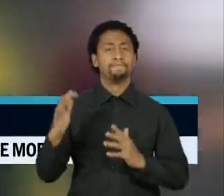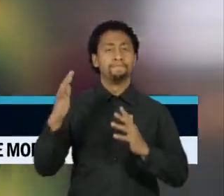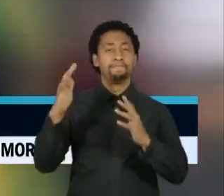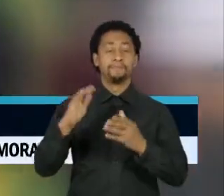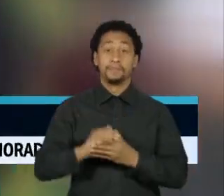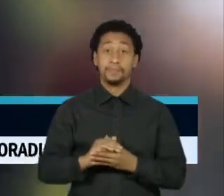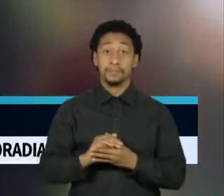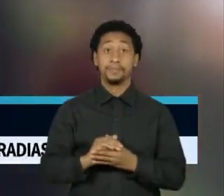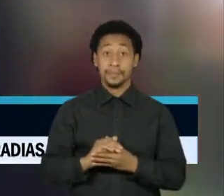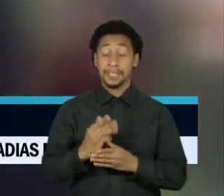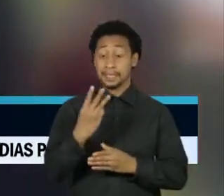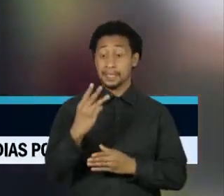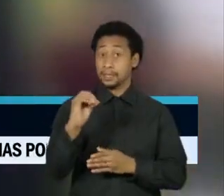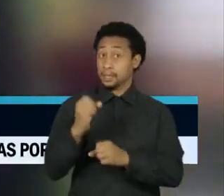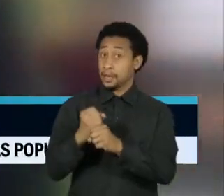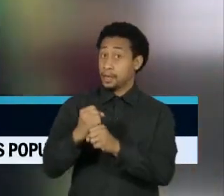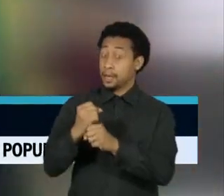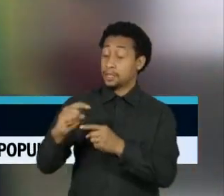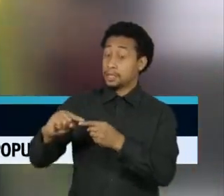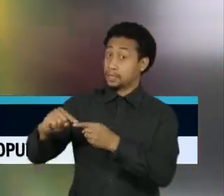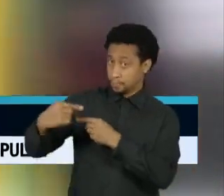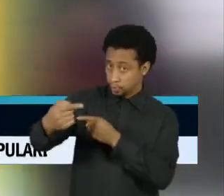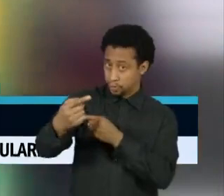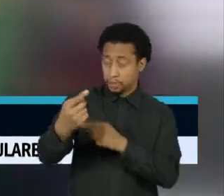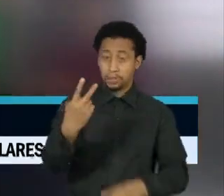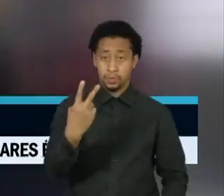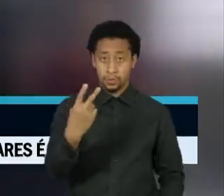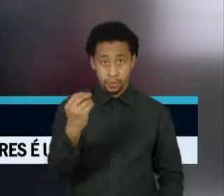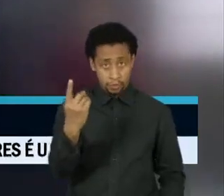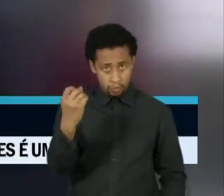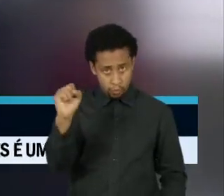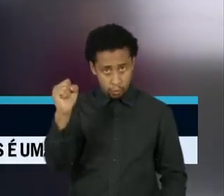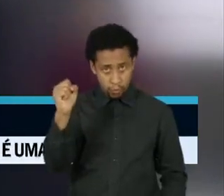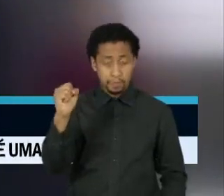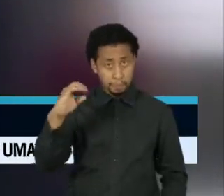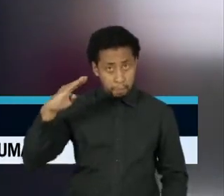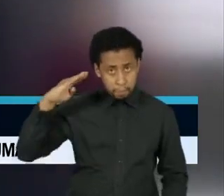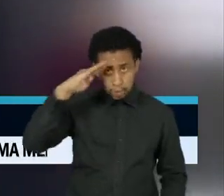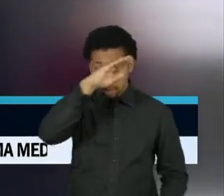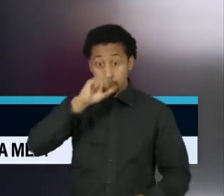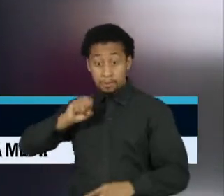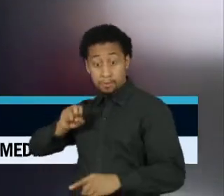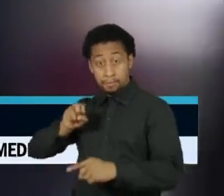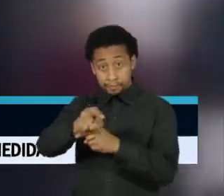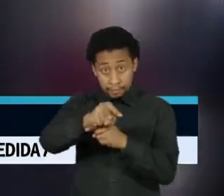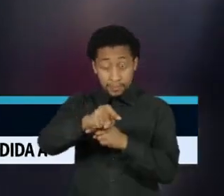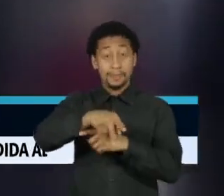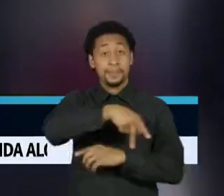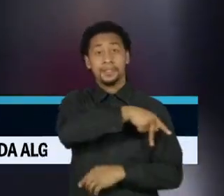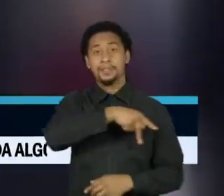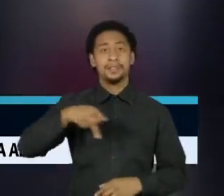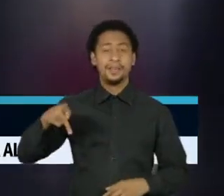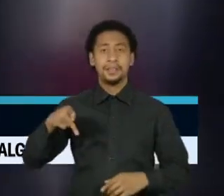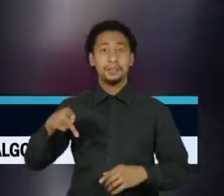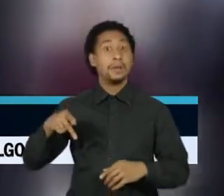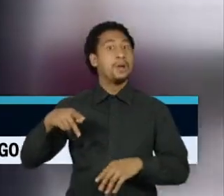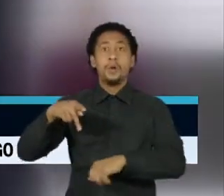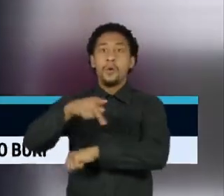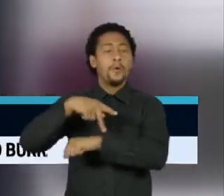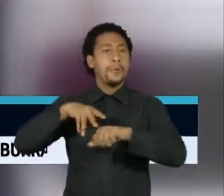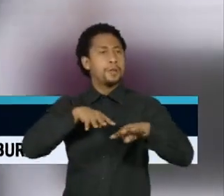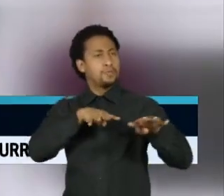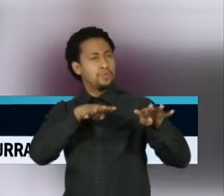Três décadas depois, em 2018, com a chegada ao poder de Jair Bolsonaro, o país assiste, desde então,